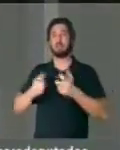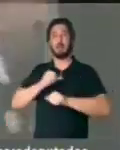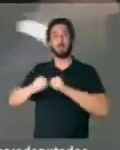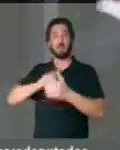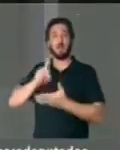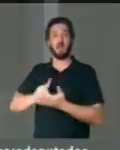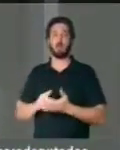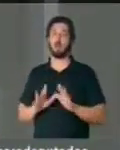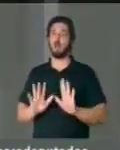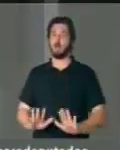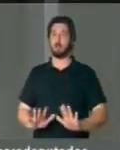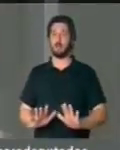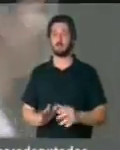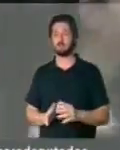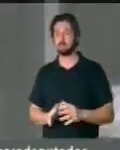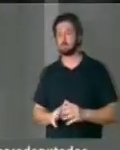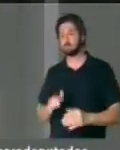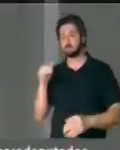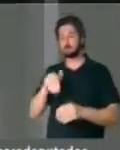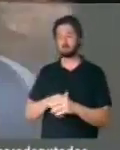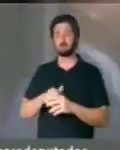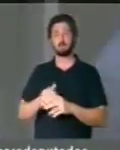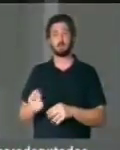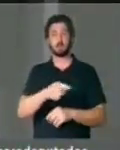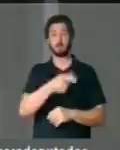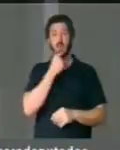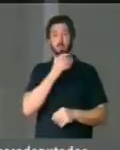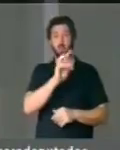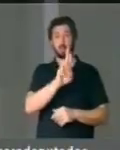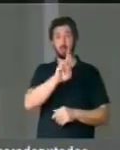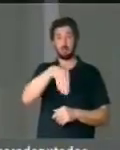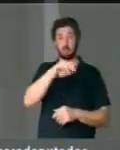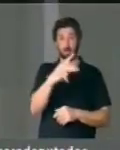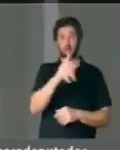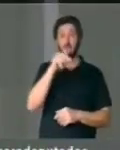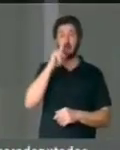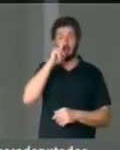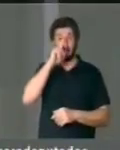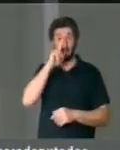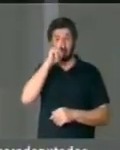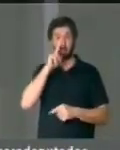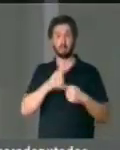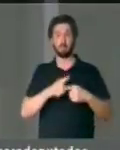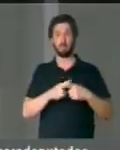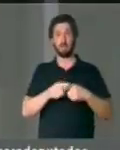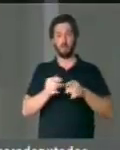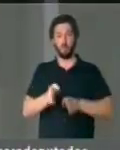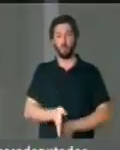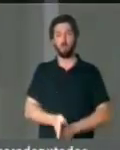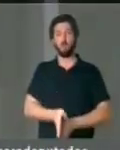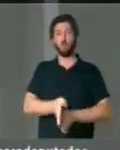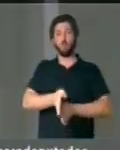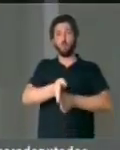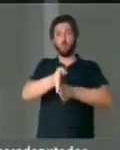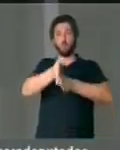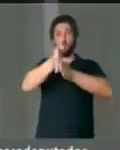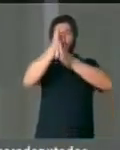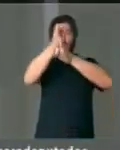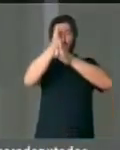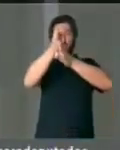real. Agora, a eleição de Trump é muito grave, porque, na verdade, o muro que ele pretende